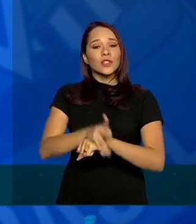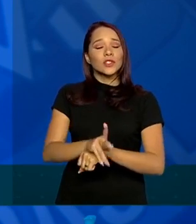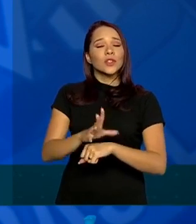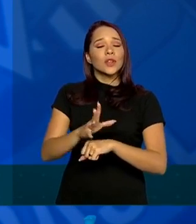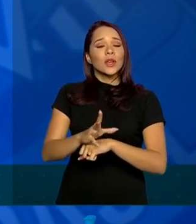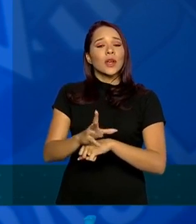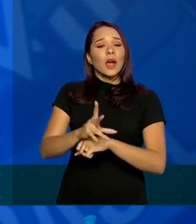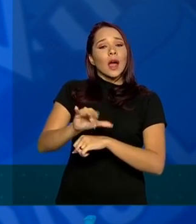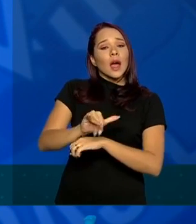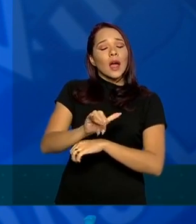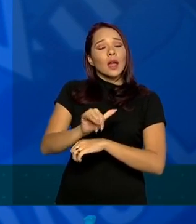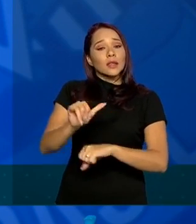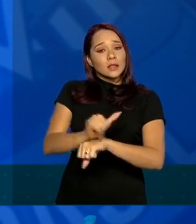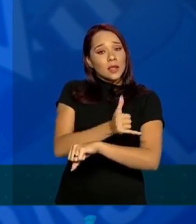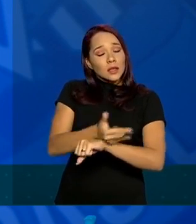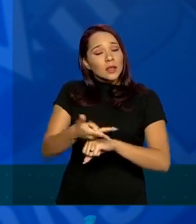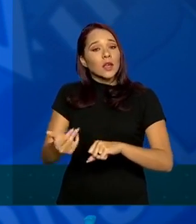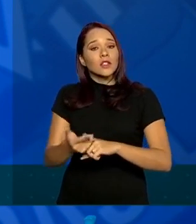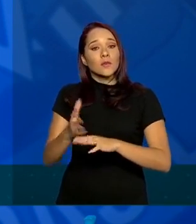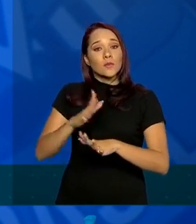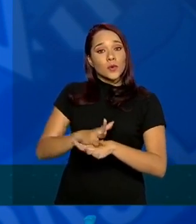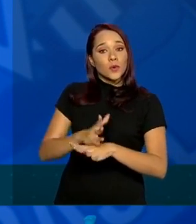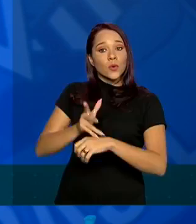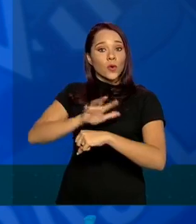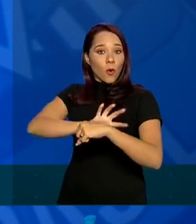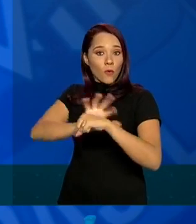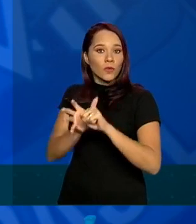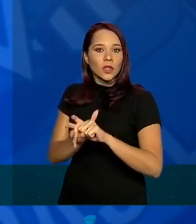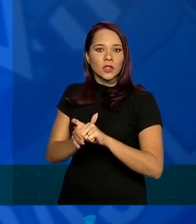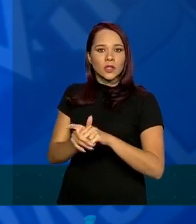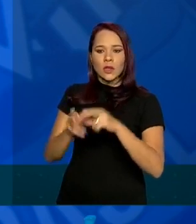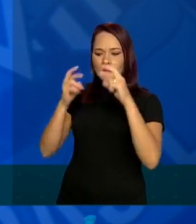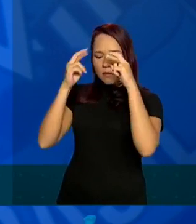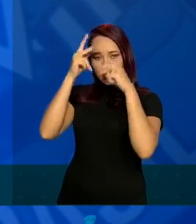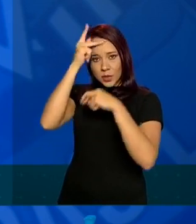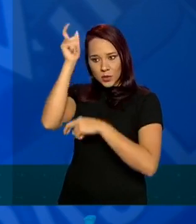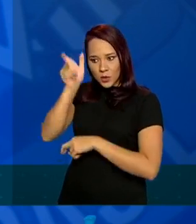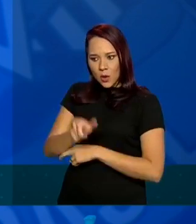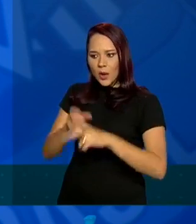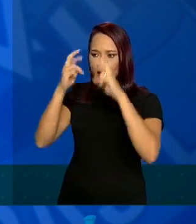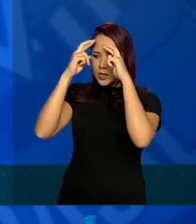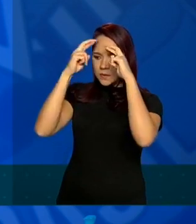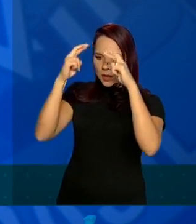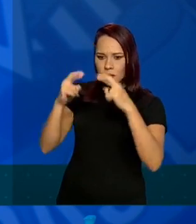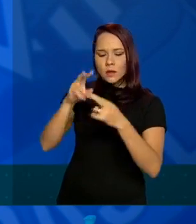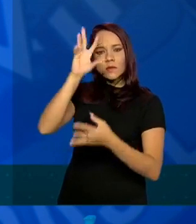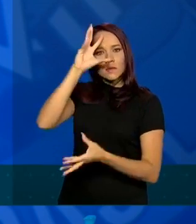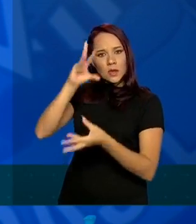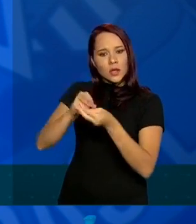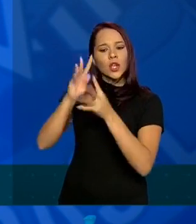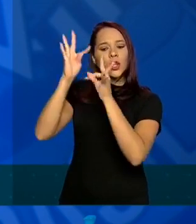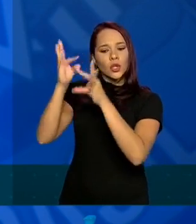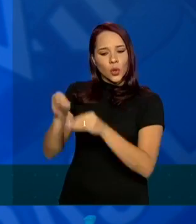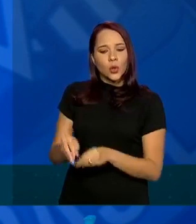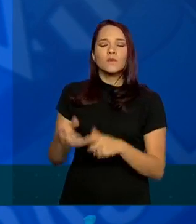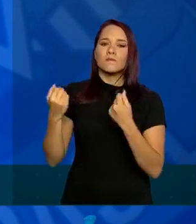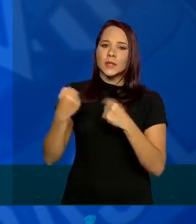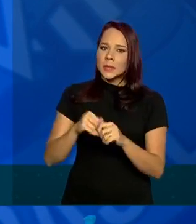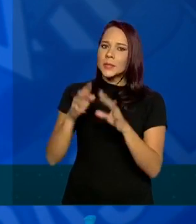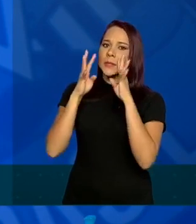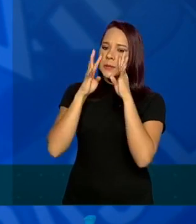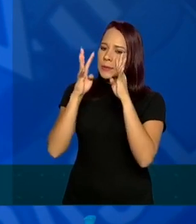para o enfrentamento do Covid. Respeitando as pessoas e entendendo que todos precisam de